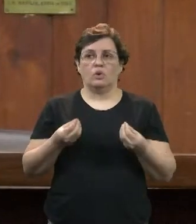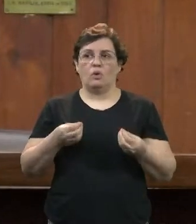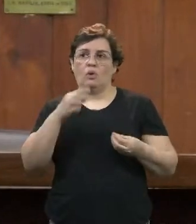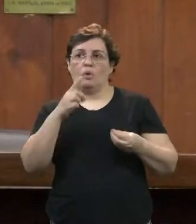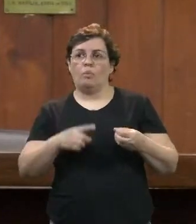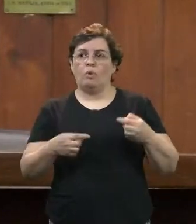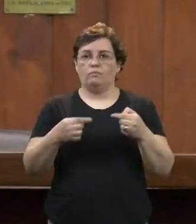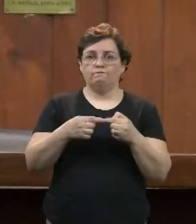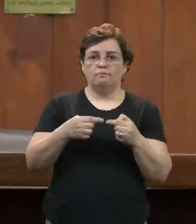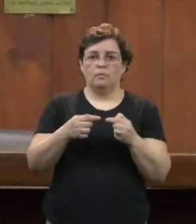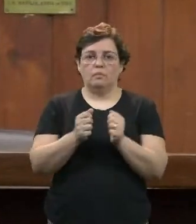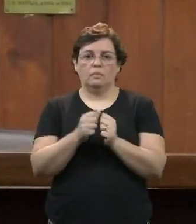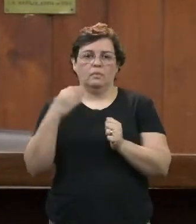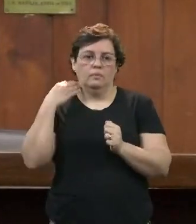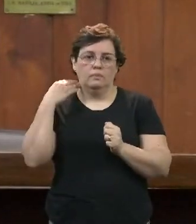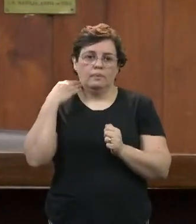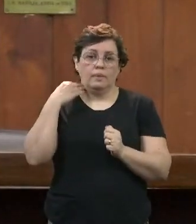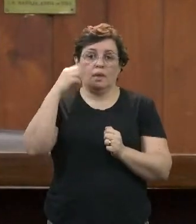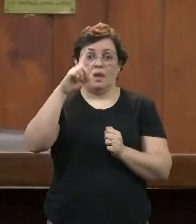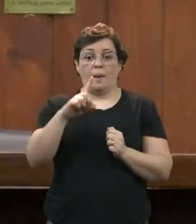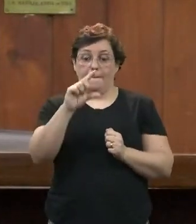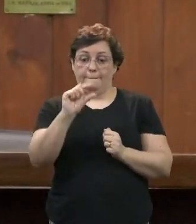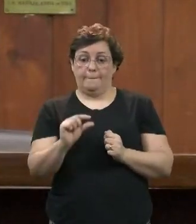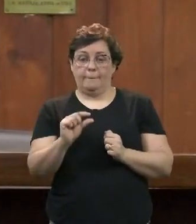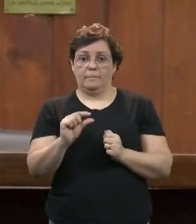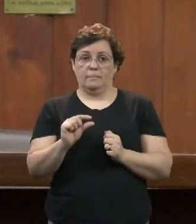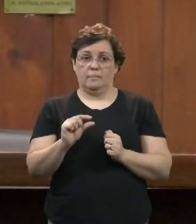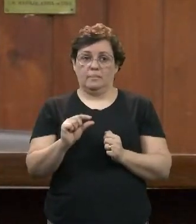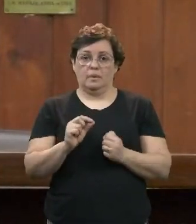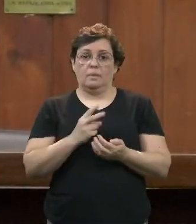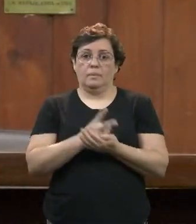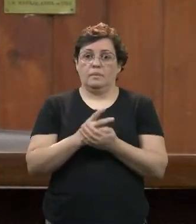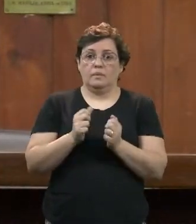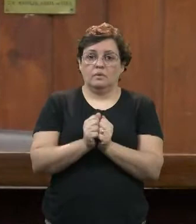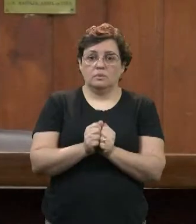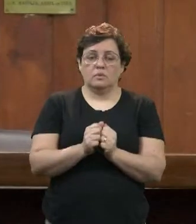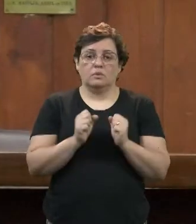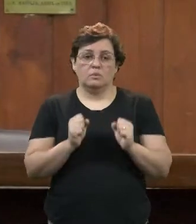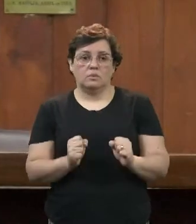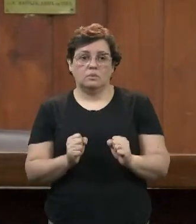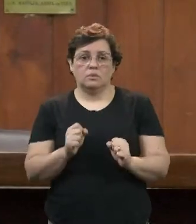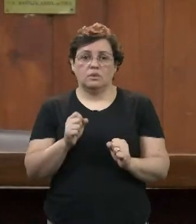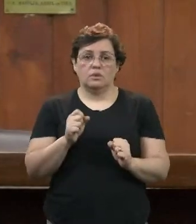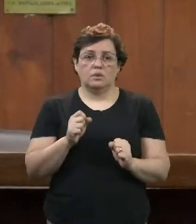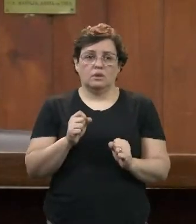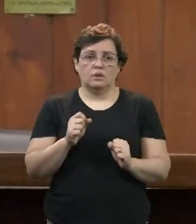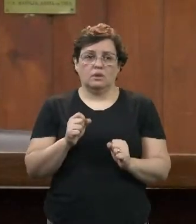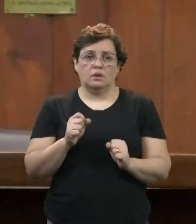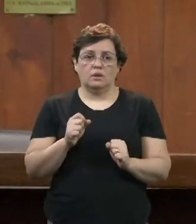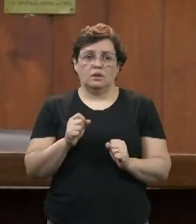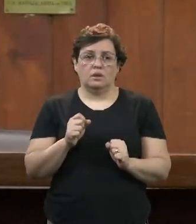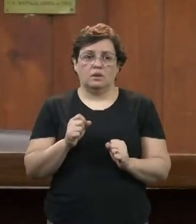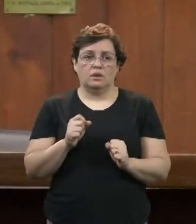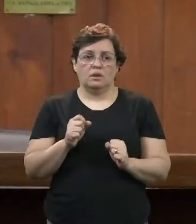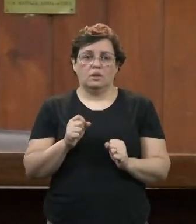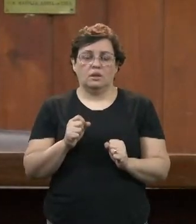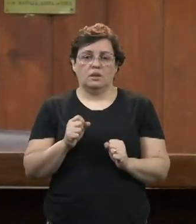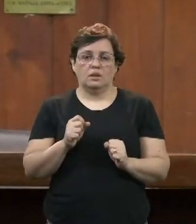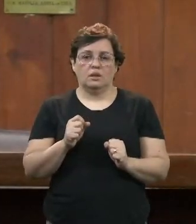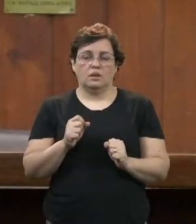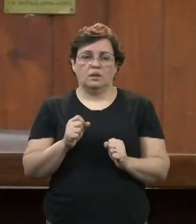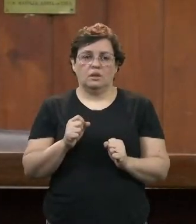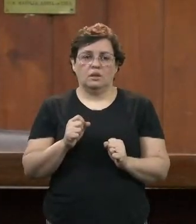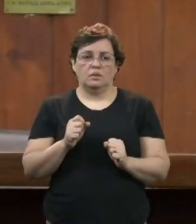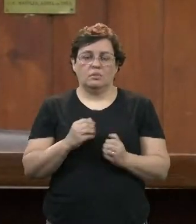É uma taxa bem menor da existente anteriormente, mesmo com a possibilidade dessa carência para início de pagamento, a parcela